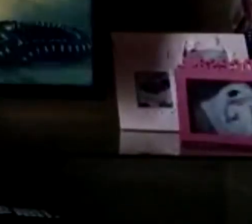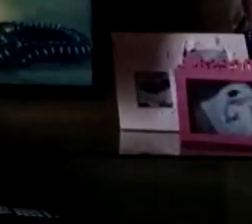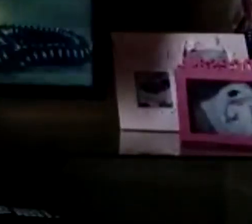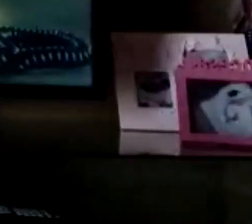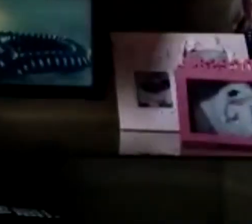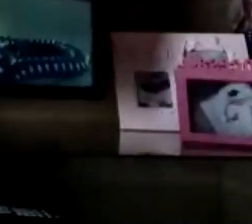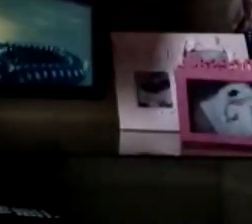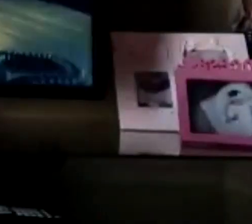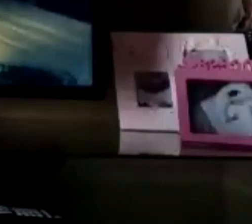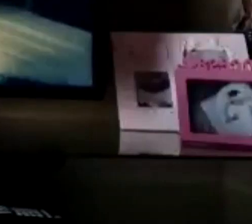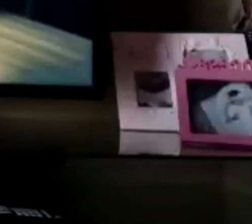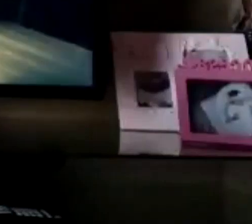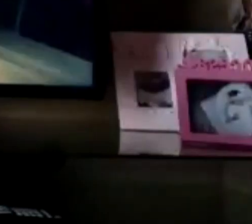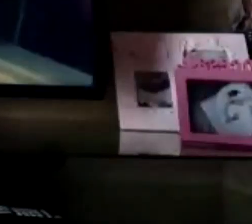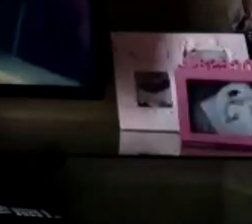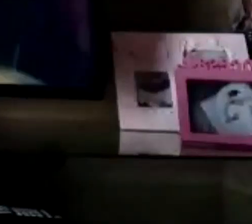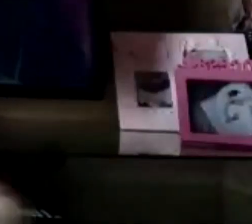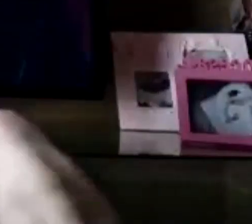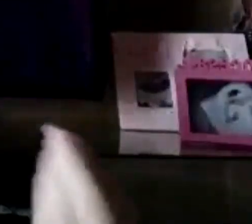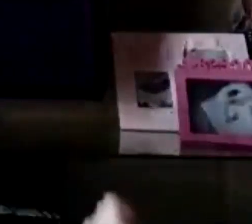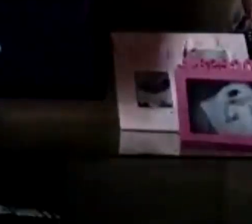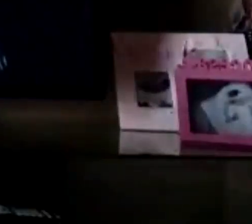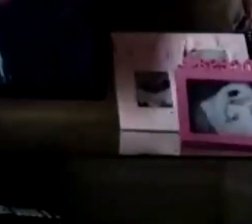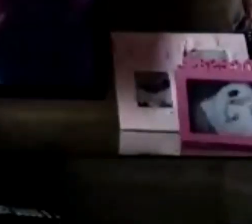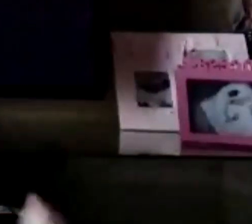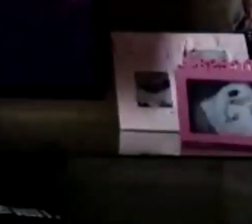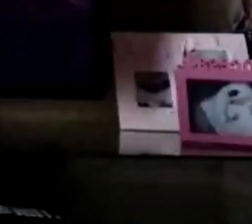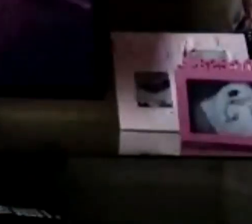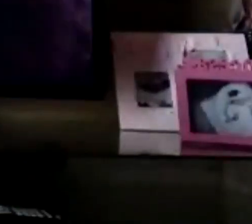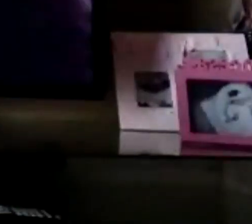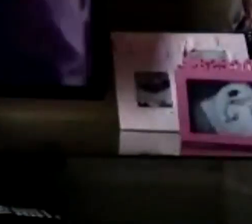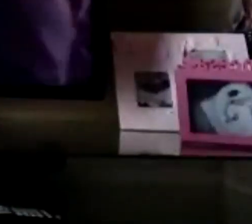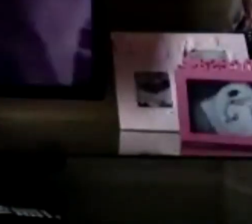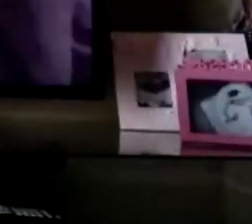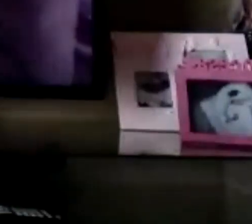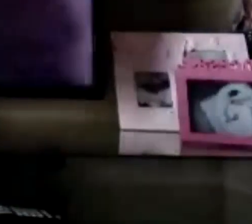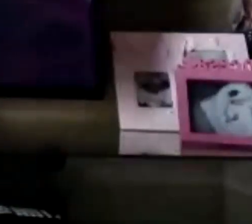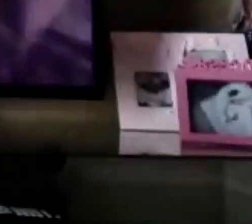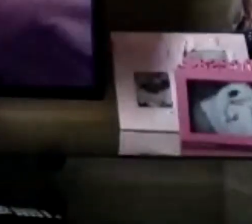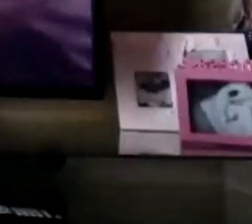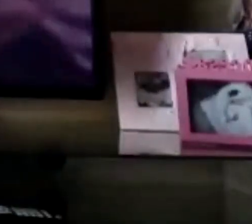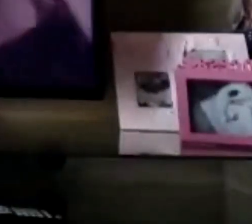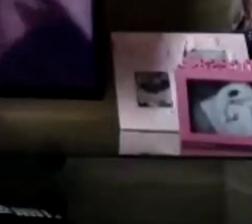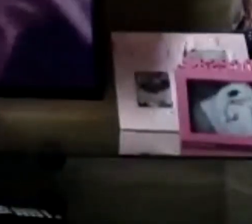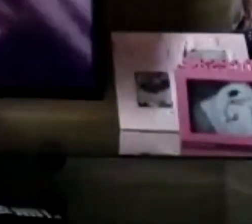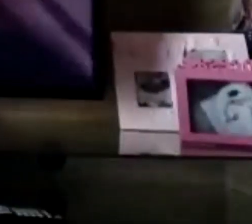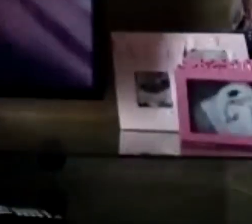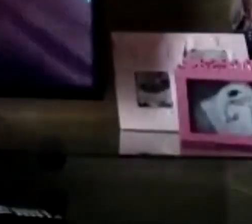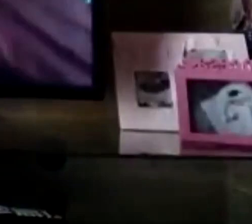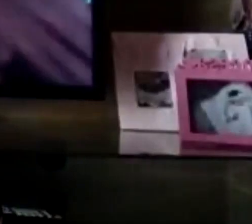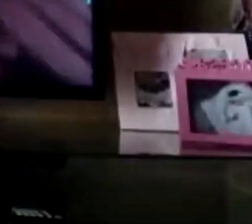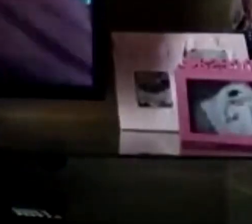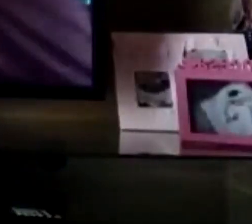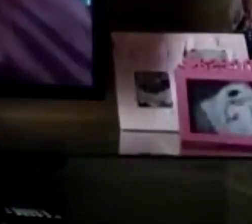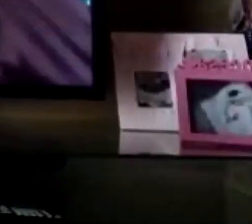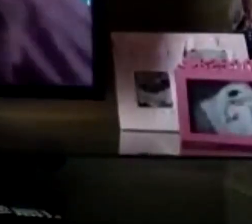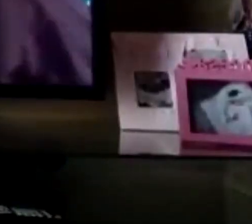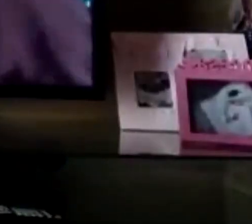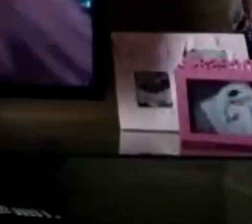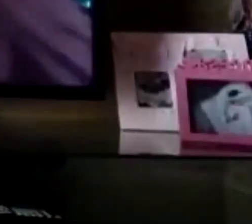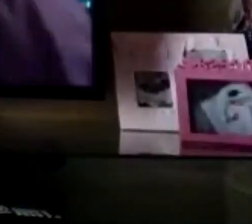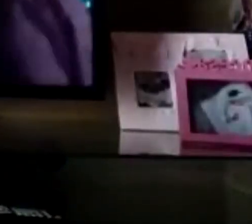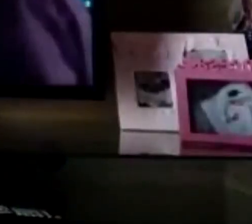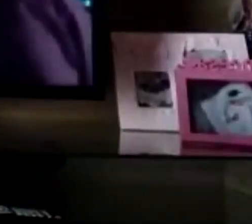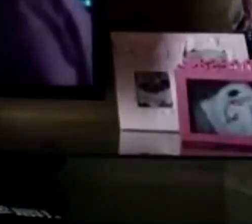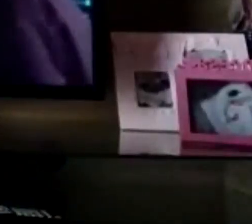europeu. Tem toda uma contextualização nesse filme e nessa série, e é muito interessante.